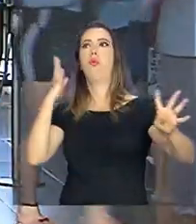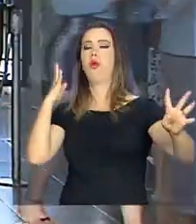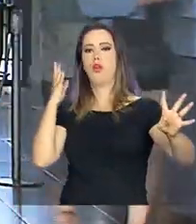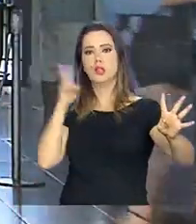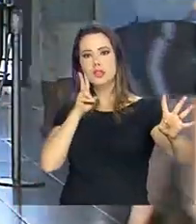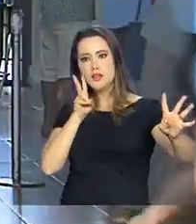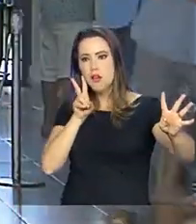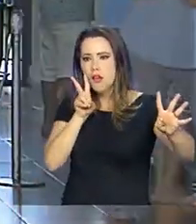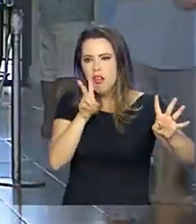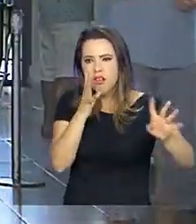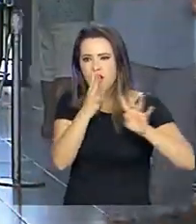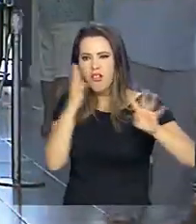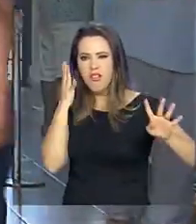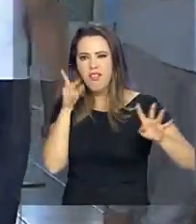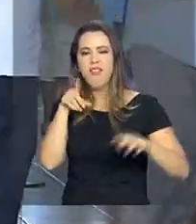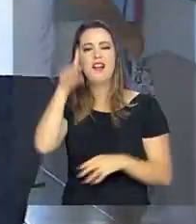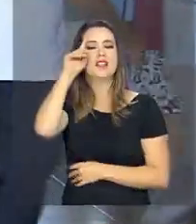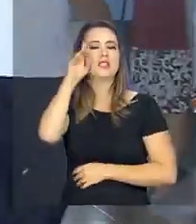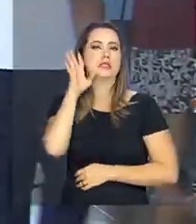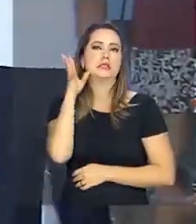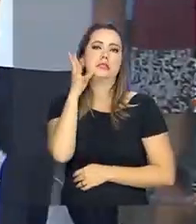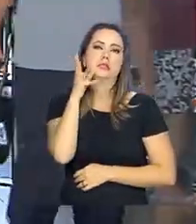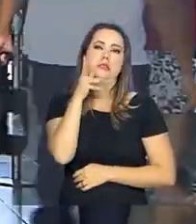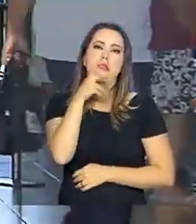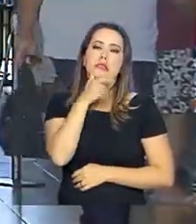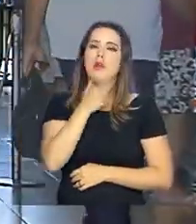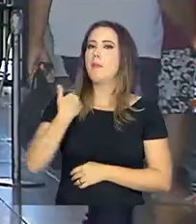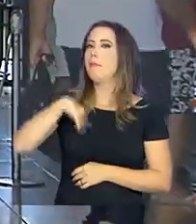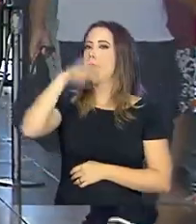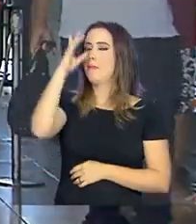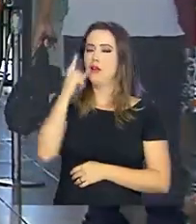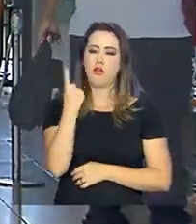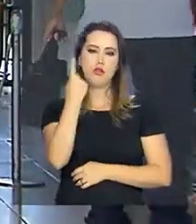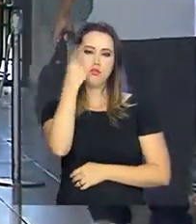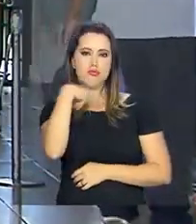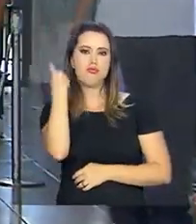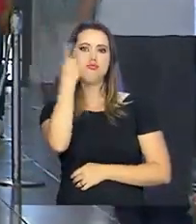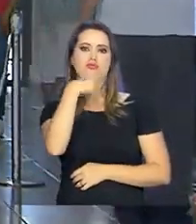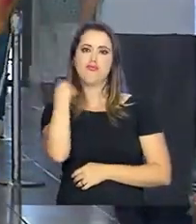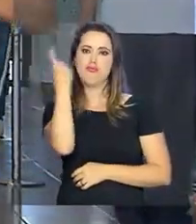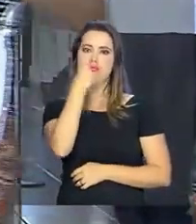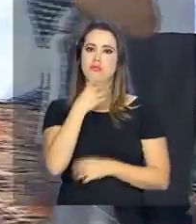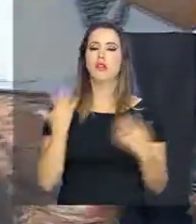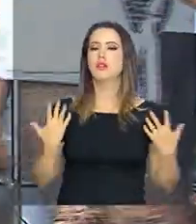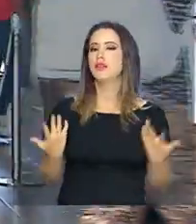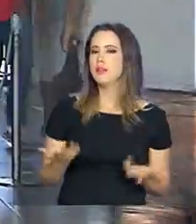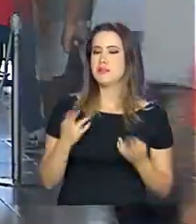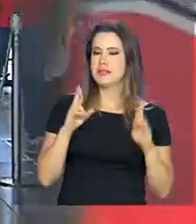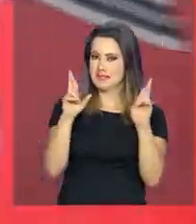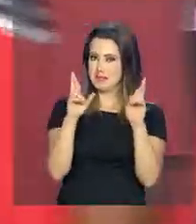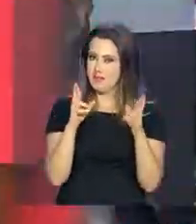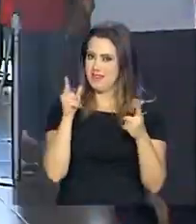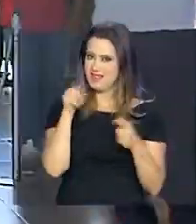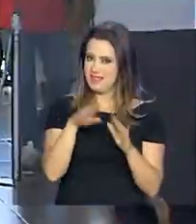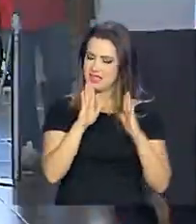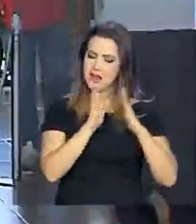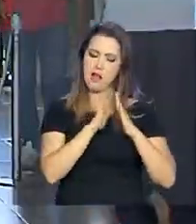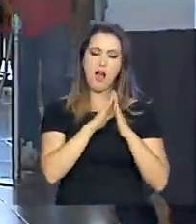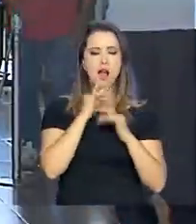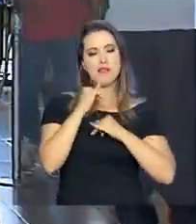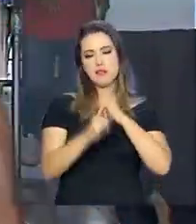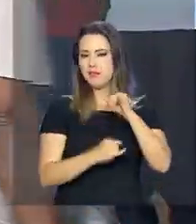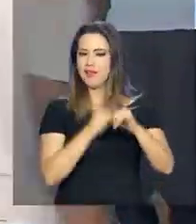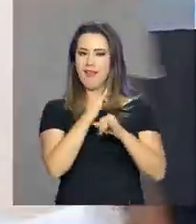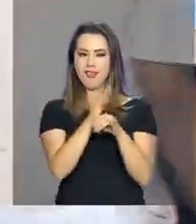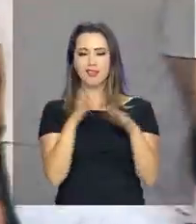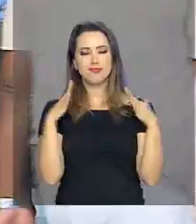Fazer uma aposta nesse dia pode demorar até mais de uma hora. Mas você já imaginou fazer a sua fezinha no conforto da